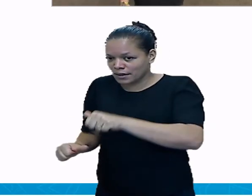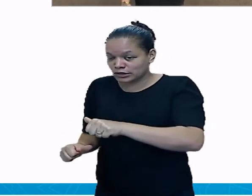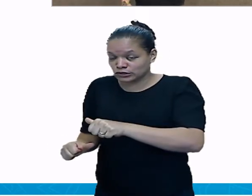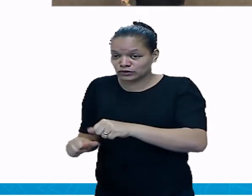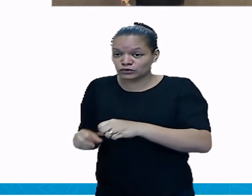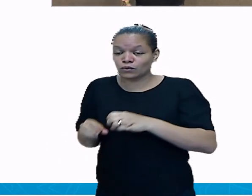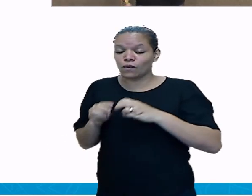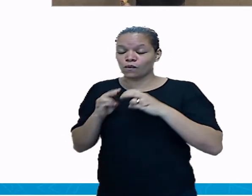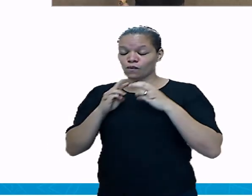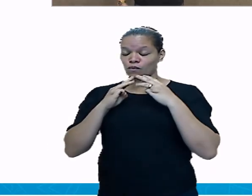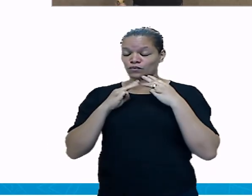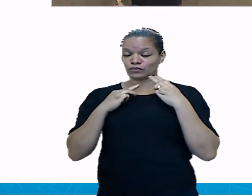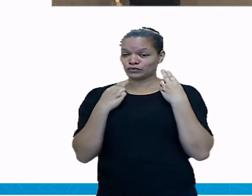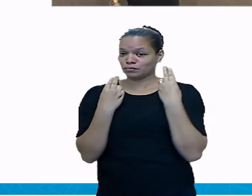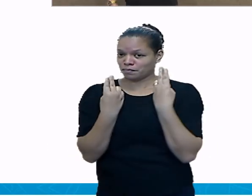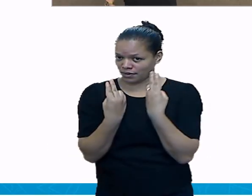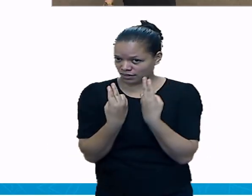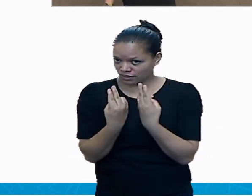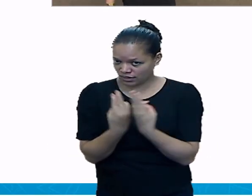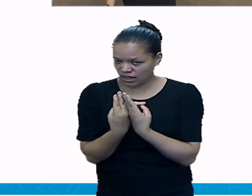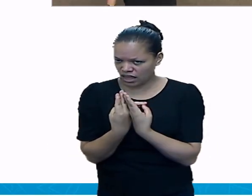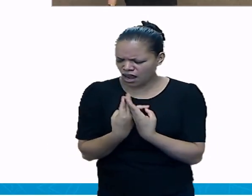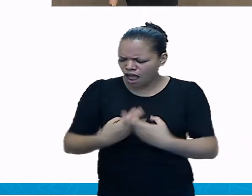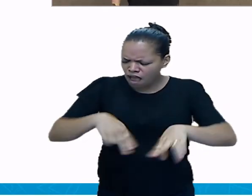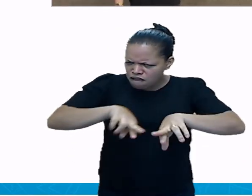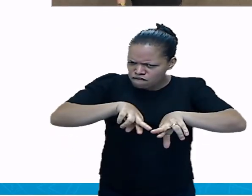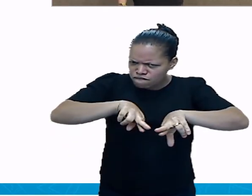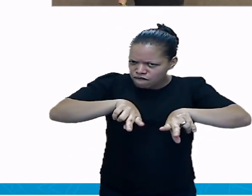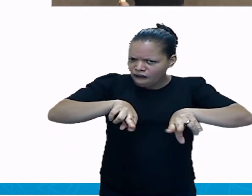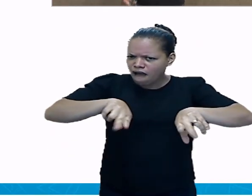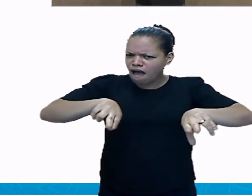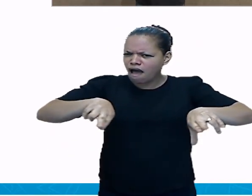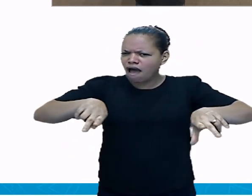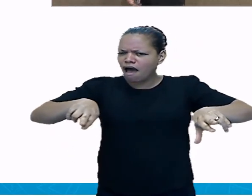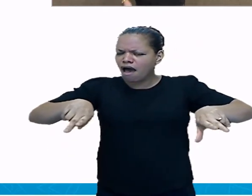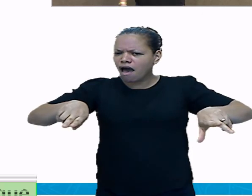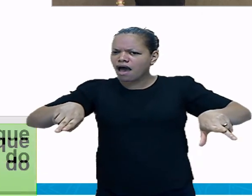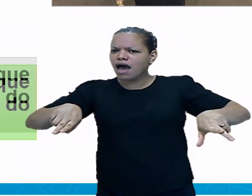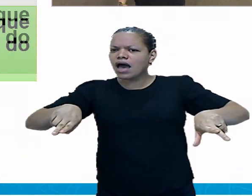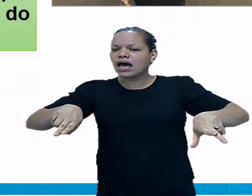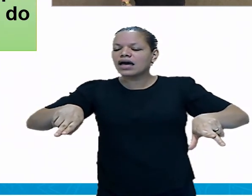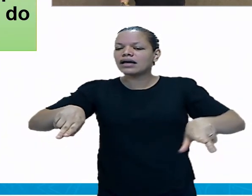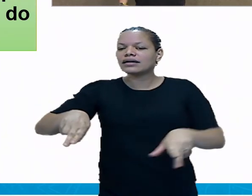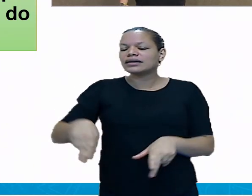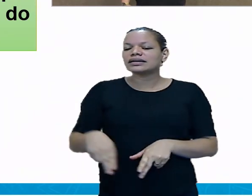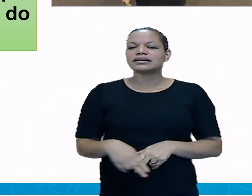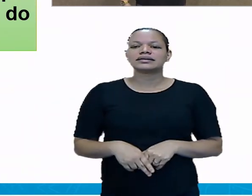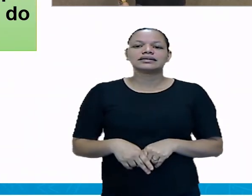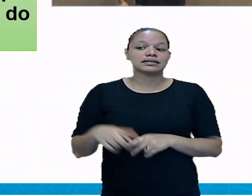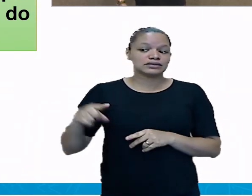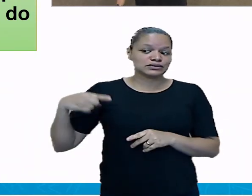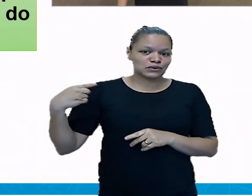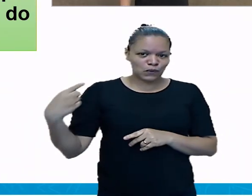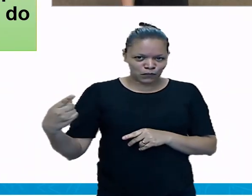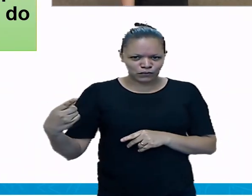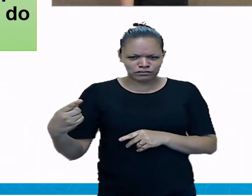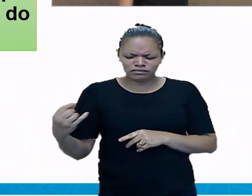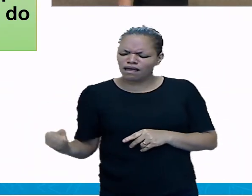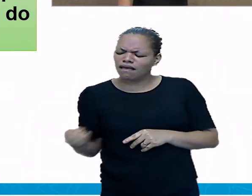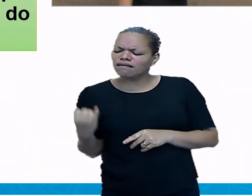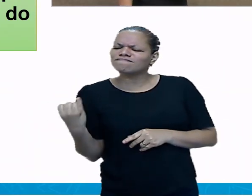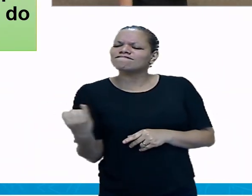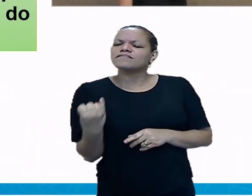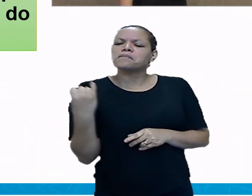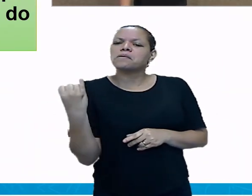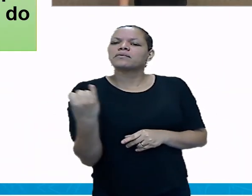em outro. Por isso que é bacana alimentar bem, tá gente? Vamos comer bem aí. A energia